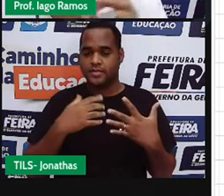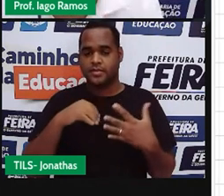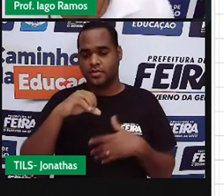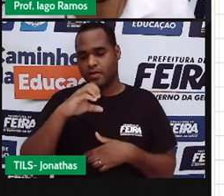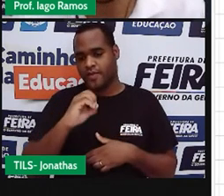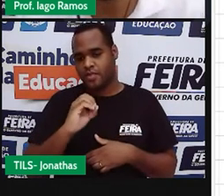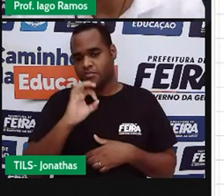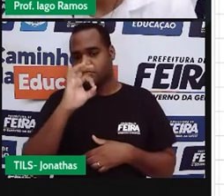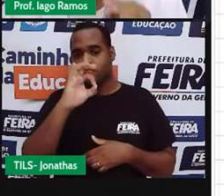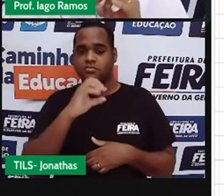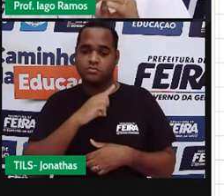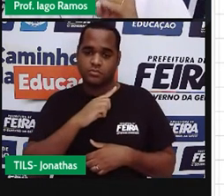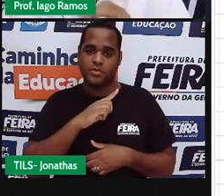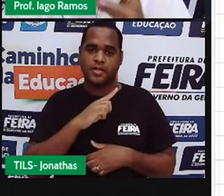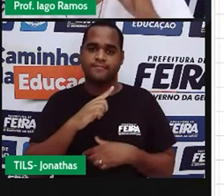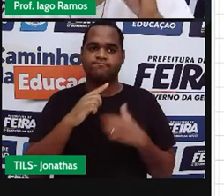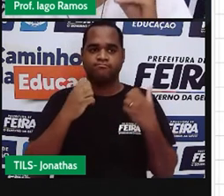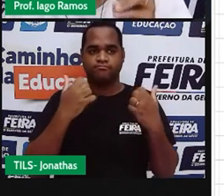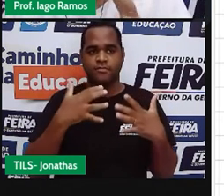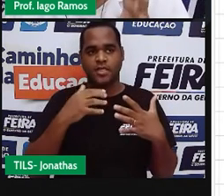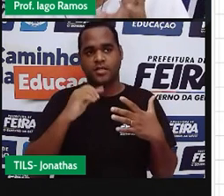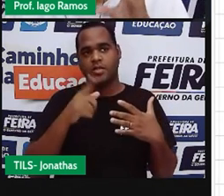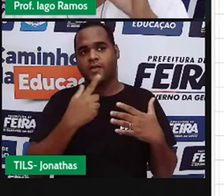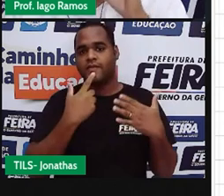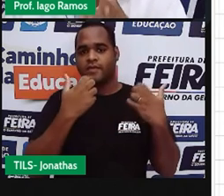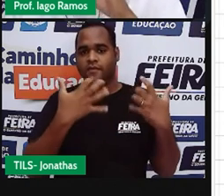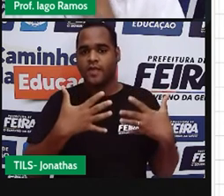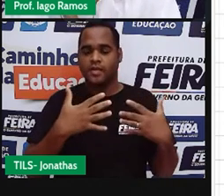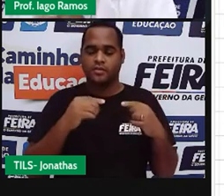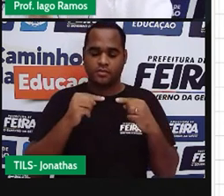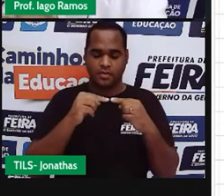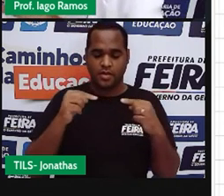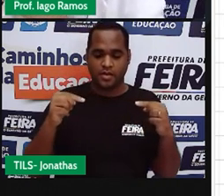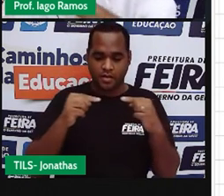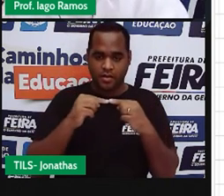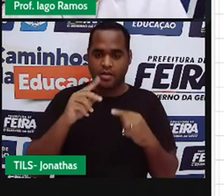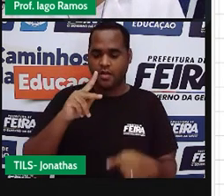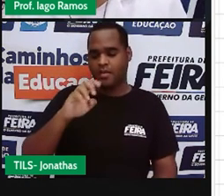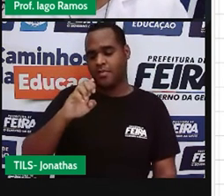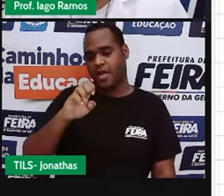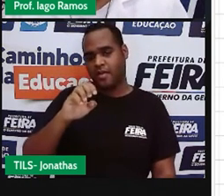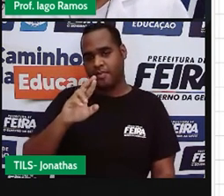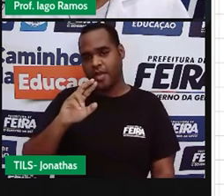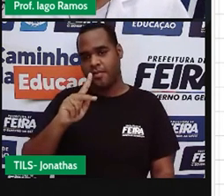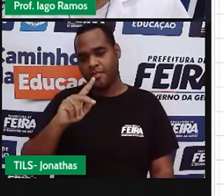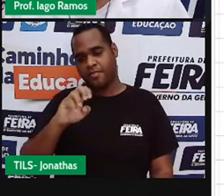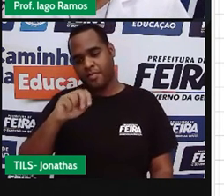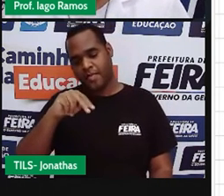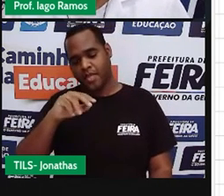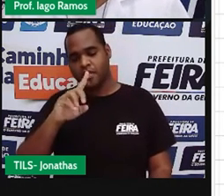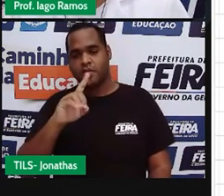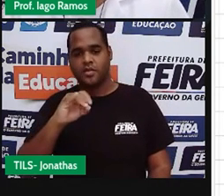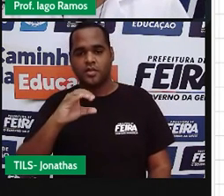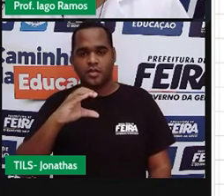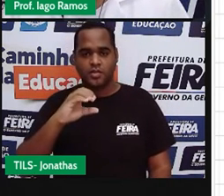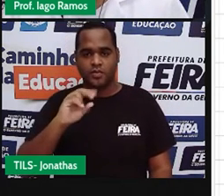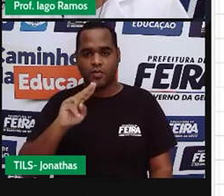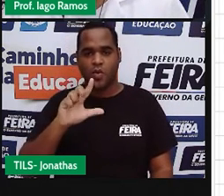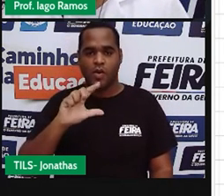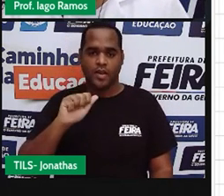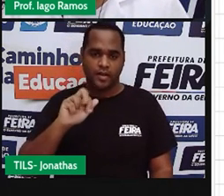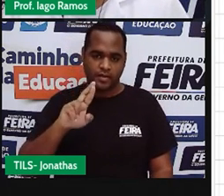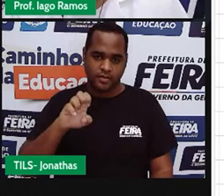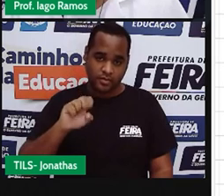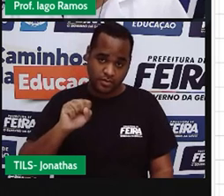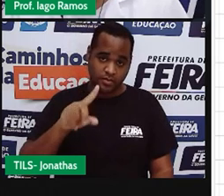90 graus, a gente diz que essas retas são perpendiculares. então, além de